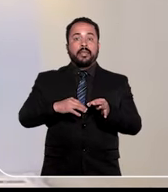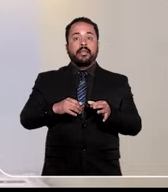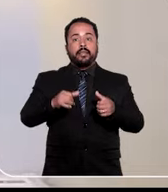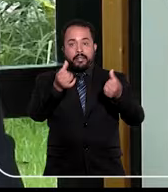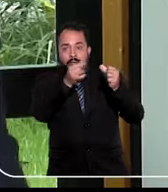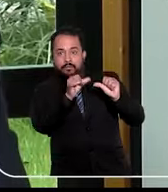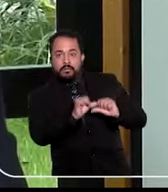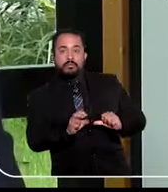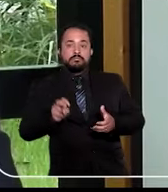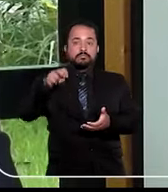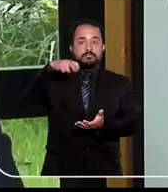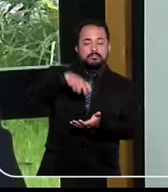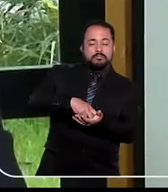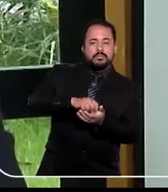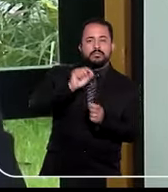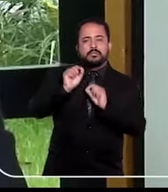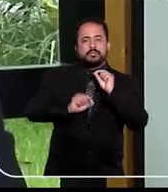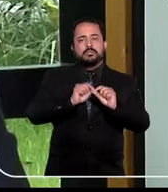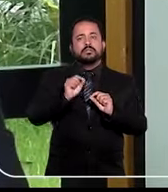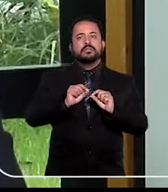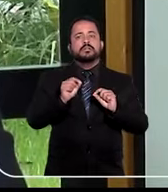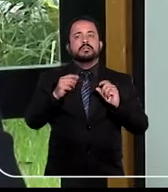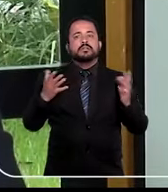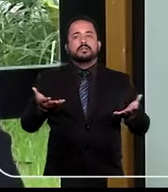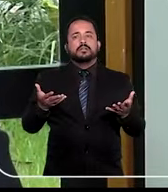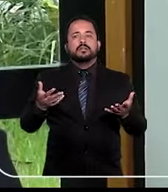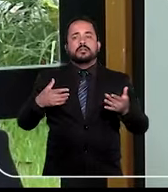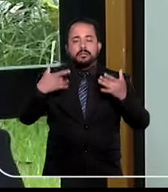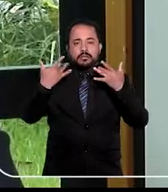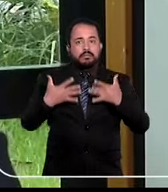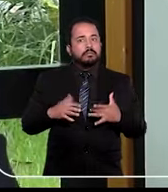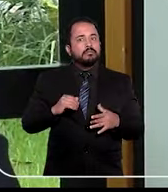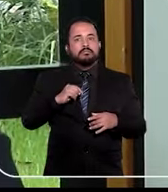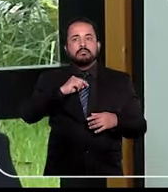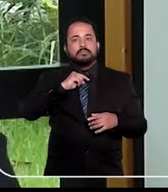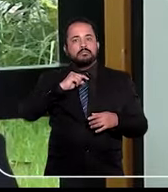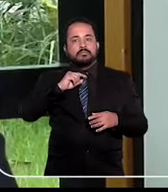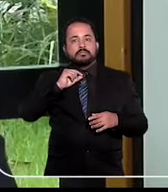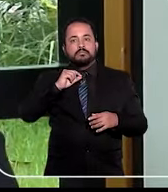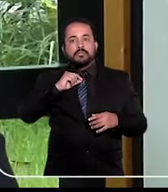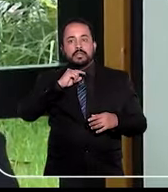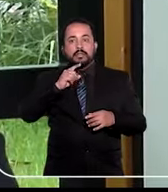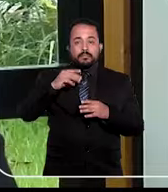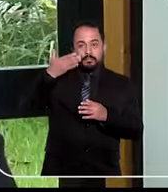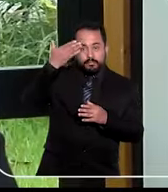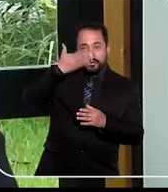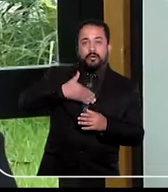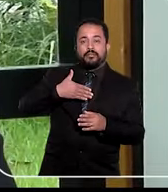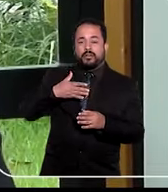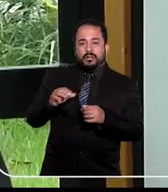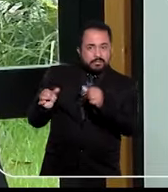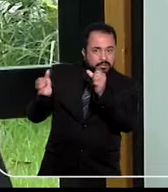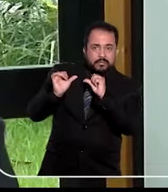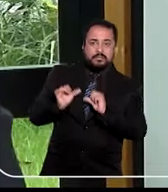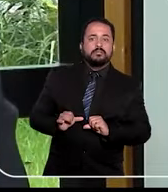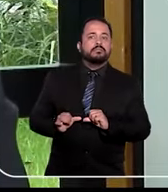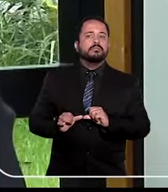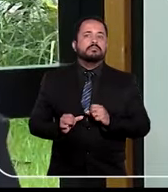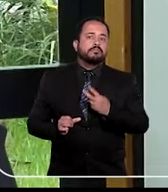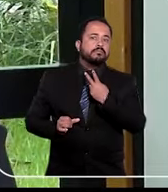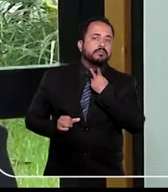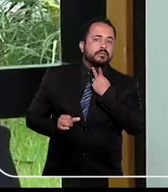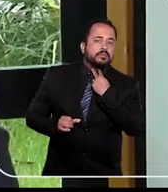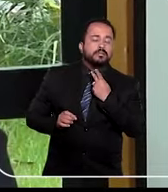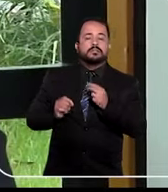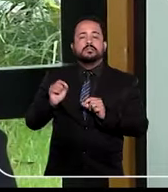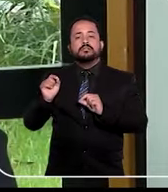trânsito em julgado. A revisão criminal, ela tem uma característica interessante, que ela não serve para a gente revisar provas,